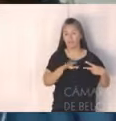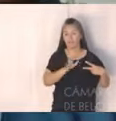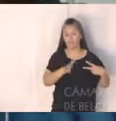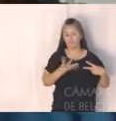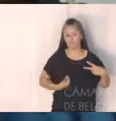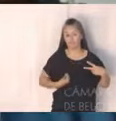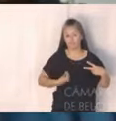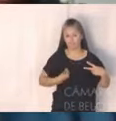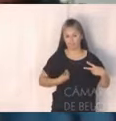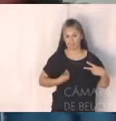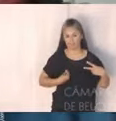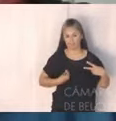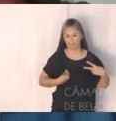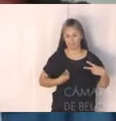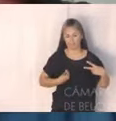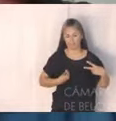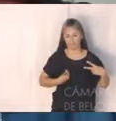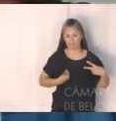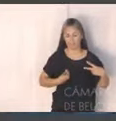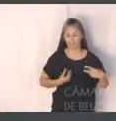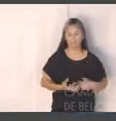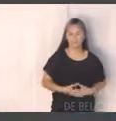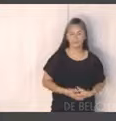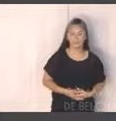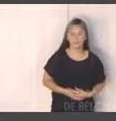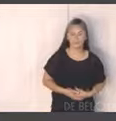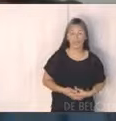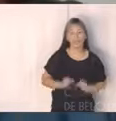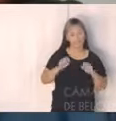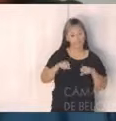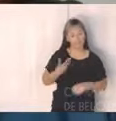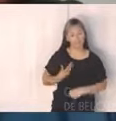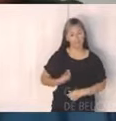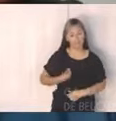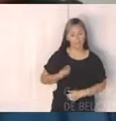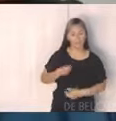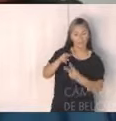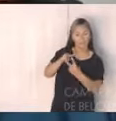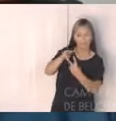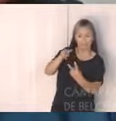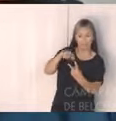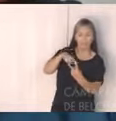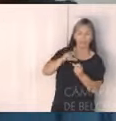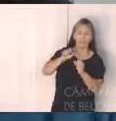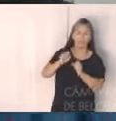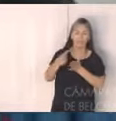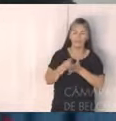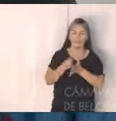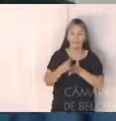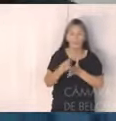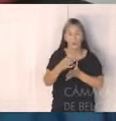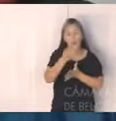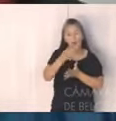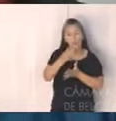disponível na página inicial. Também será permitida a participação remota, por meio do envio de perguntas, comentários e